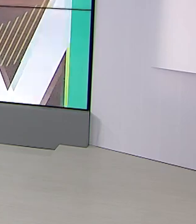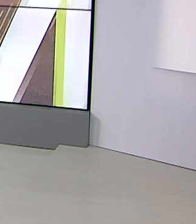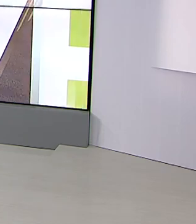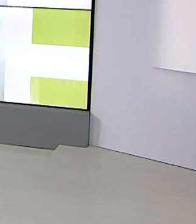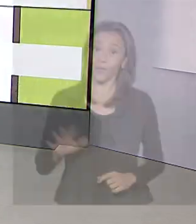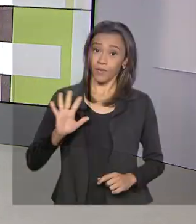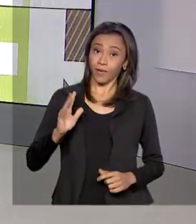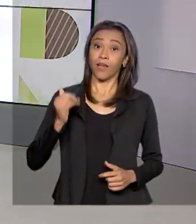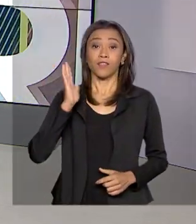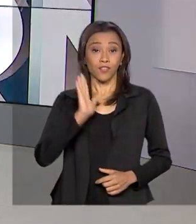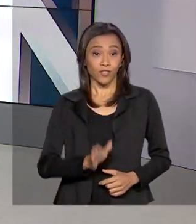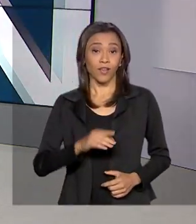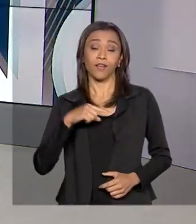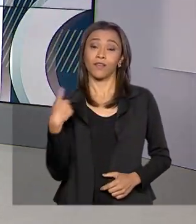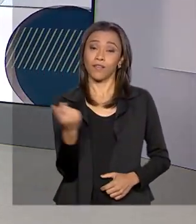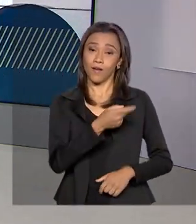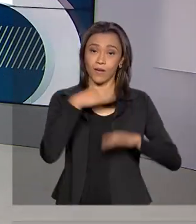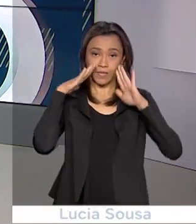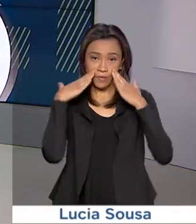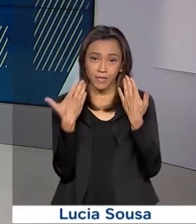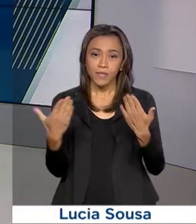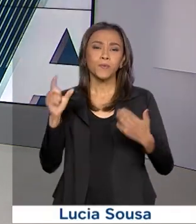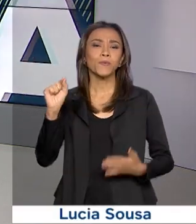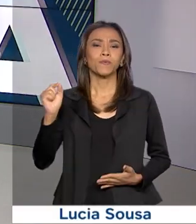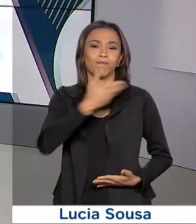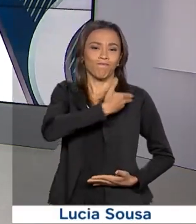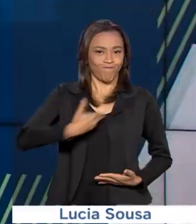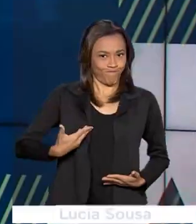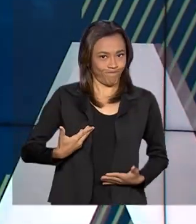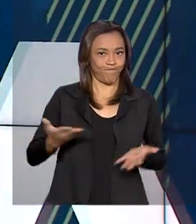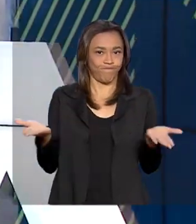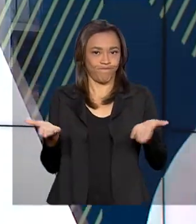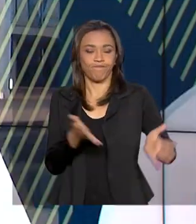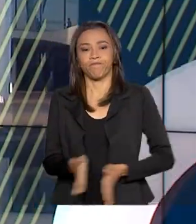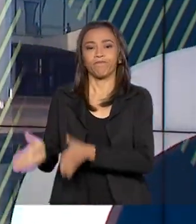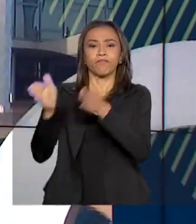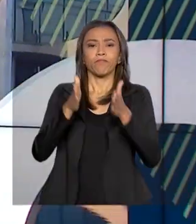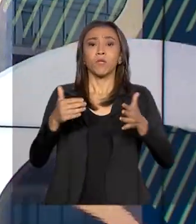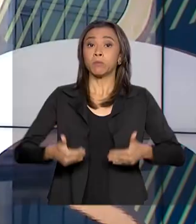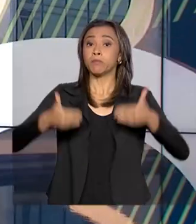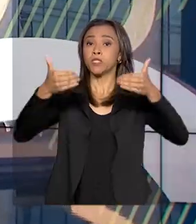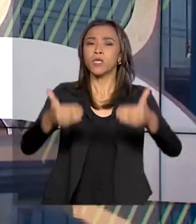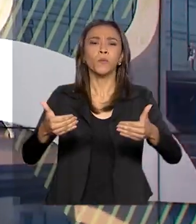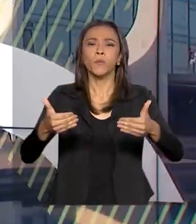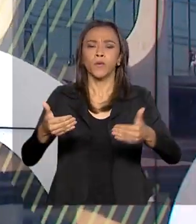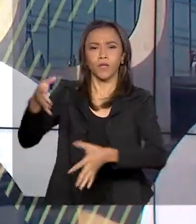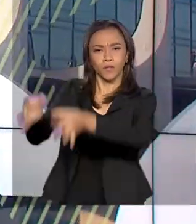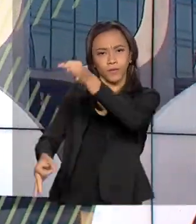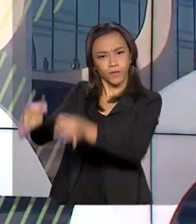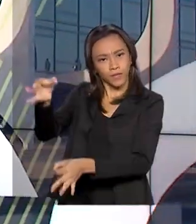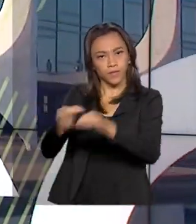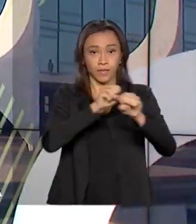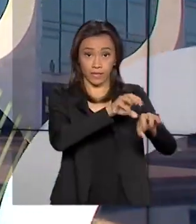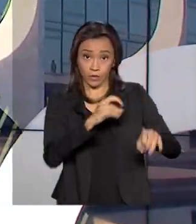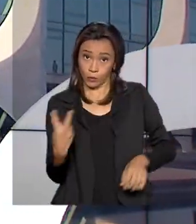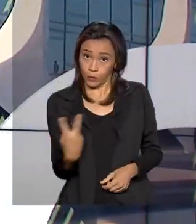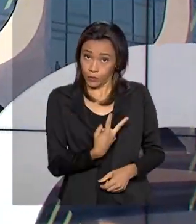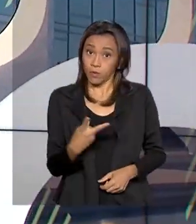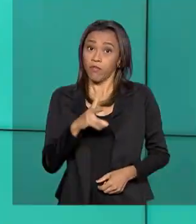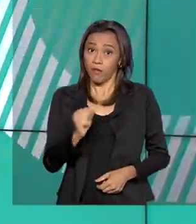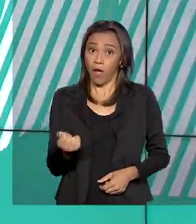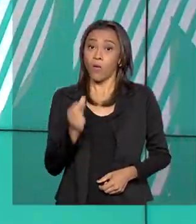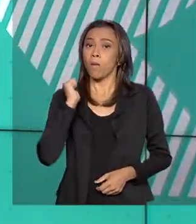Olá, já estamos no ar com o Governo Agora. Os Ministérios da Justiça e da Educação vão financiar